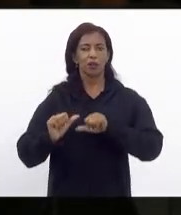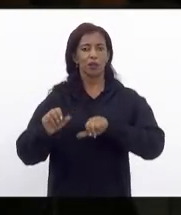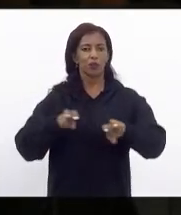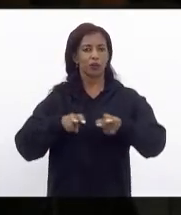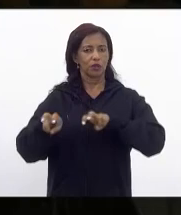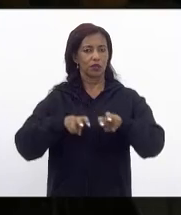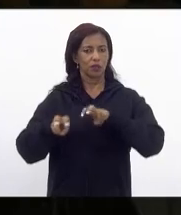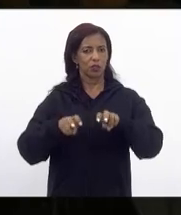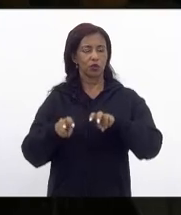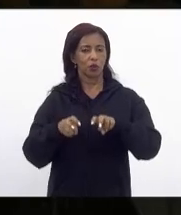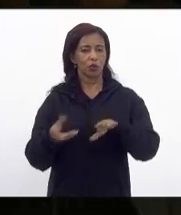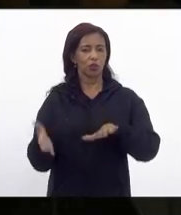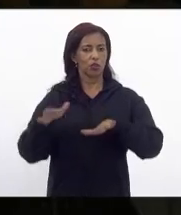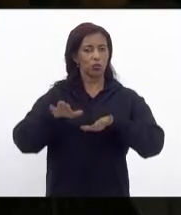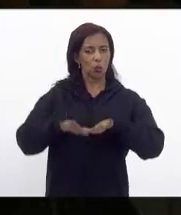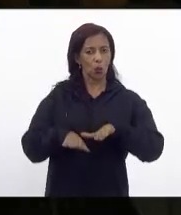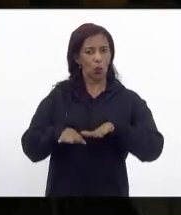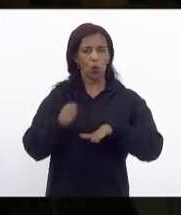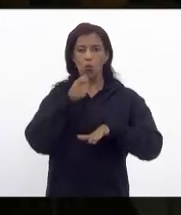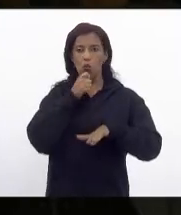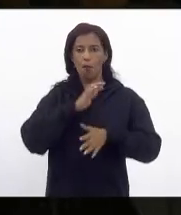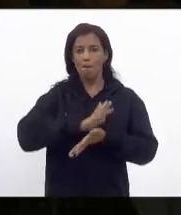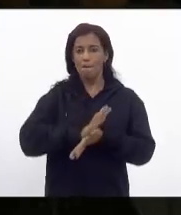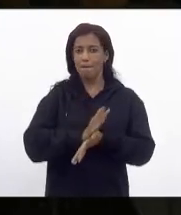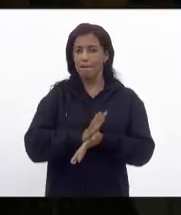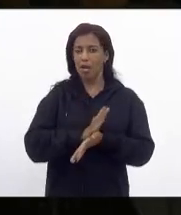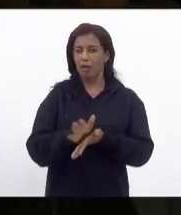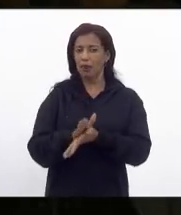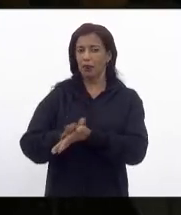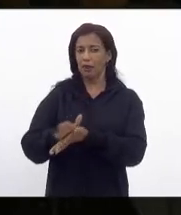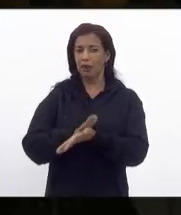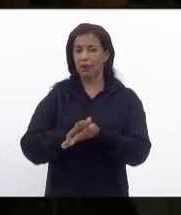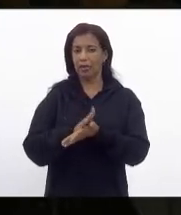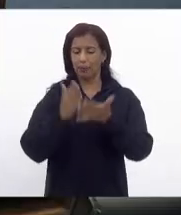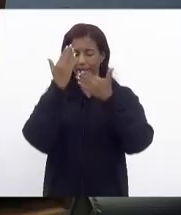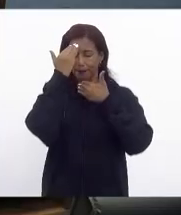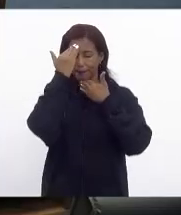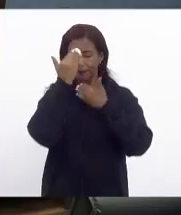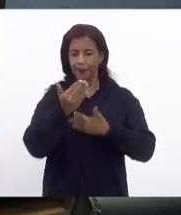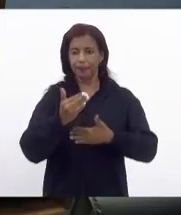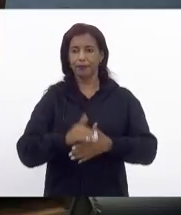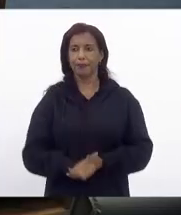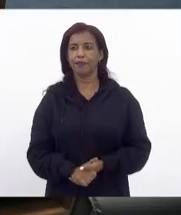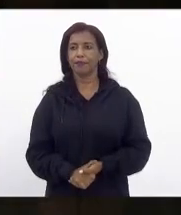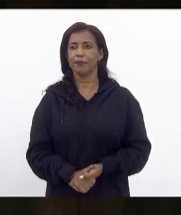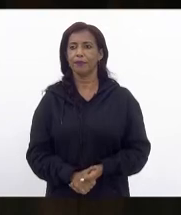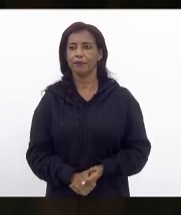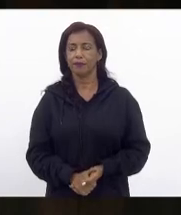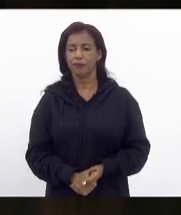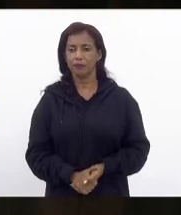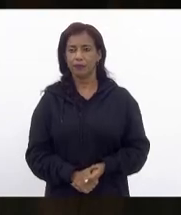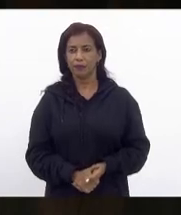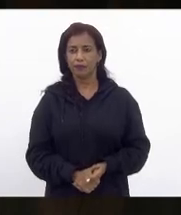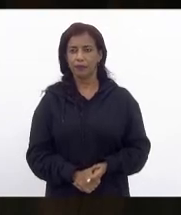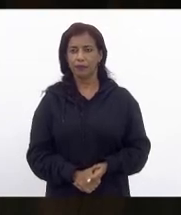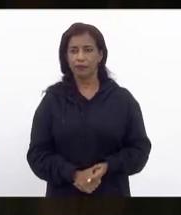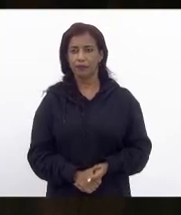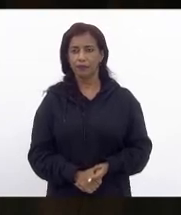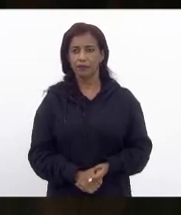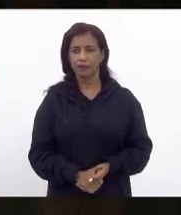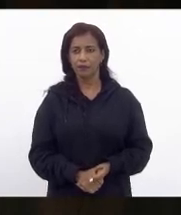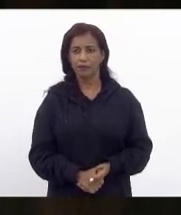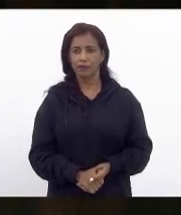inclusivo e sem preconceito de qualquer natureza muito obrigado agradecendo ao deputado Valdeque